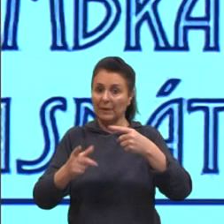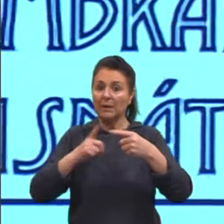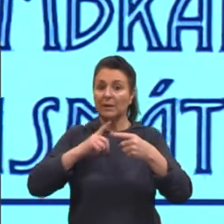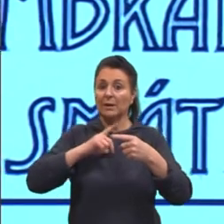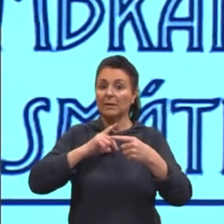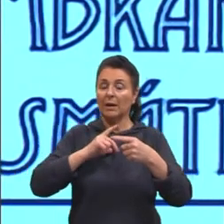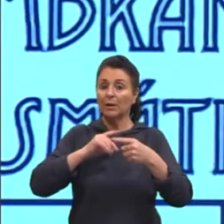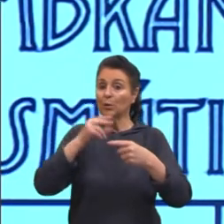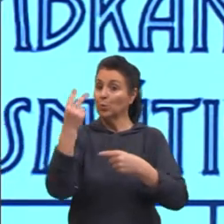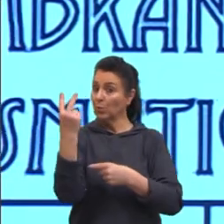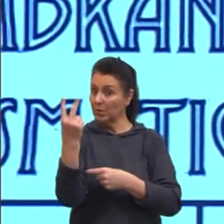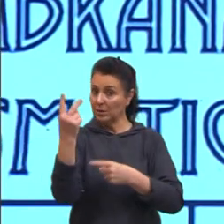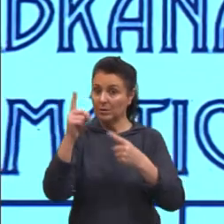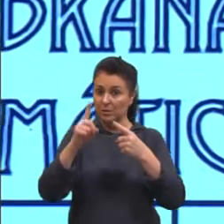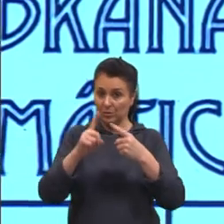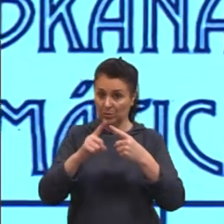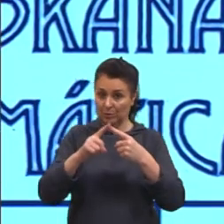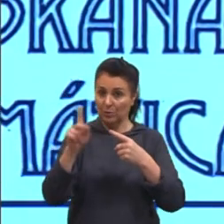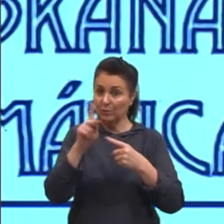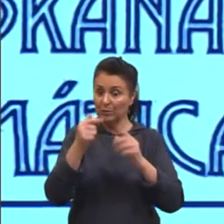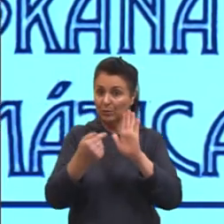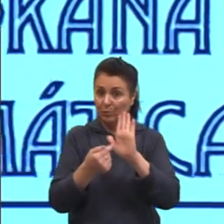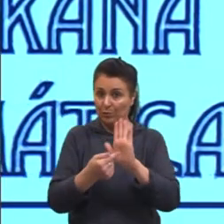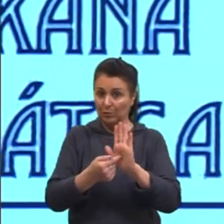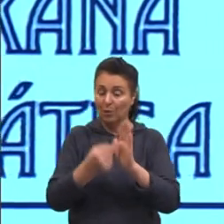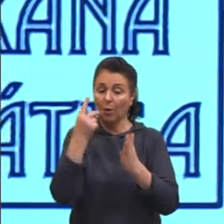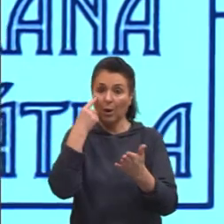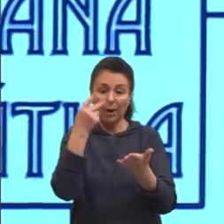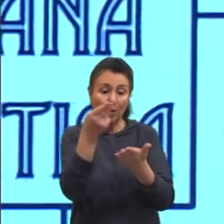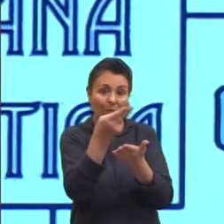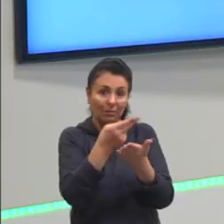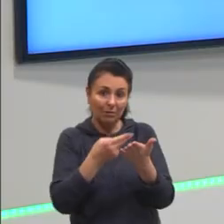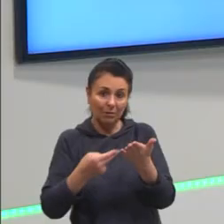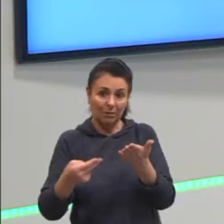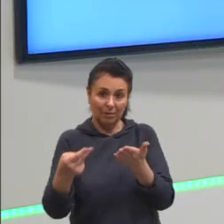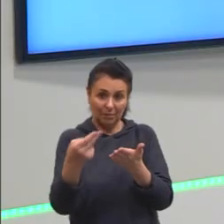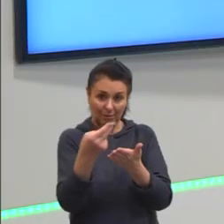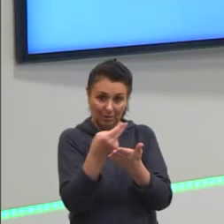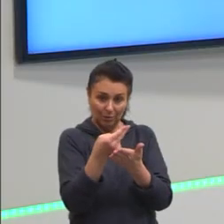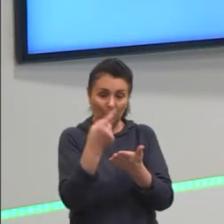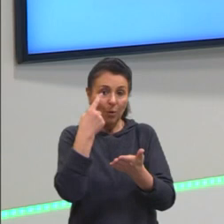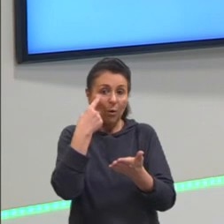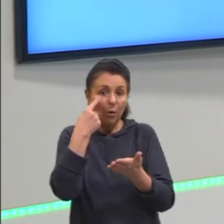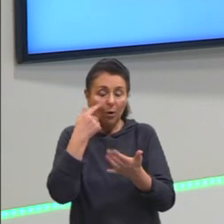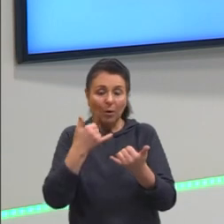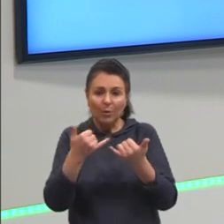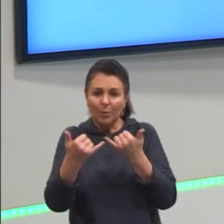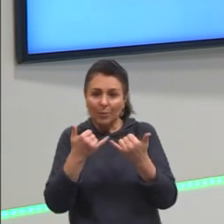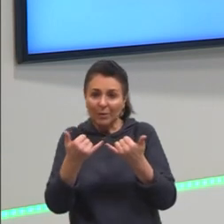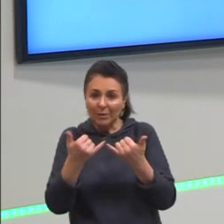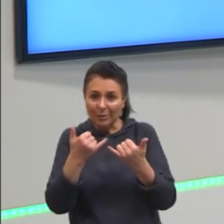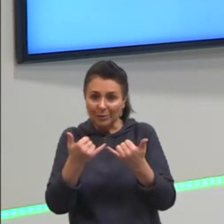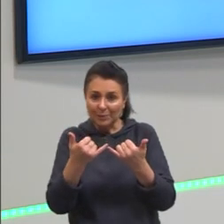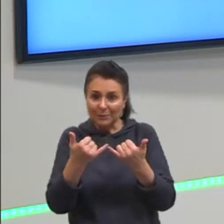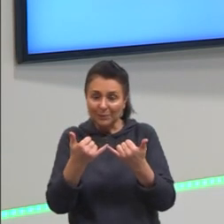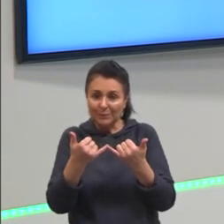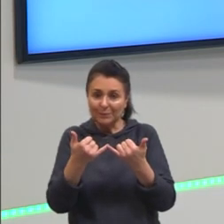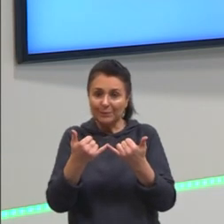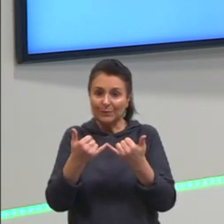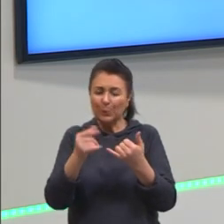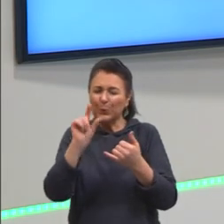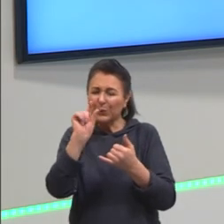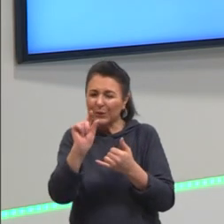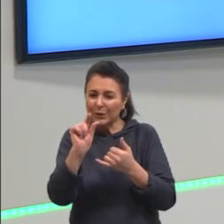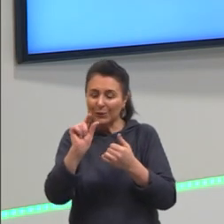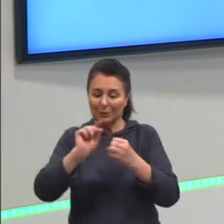periféricas. Aqui no desenho, aqui, por exemplo, é um pedacinho da membrana,